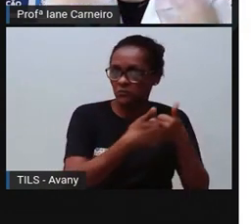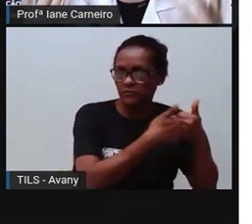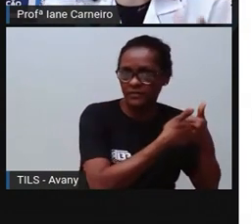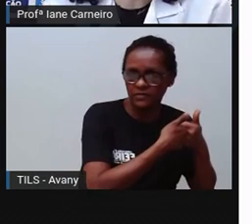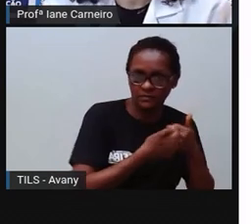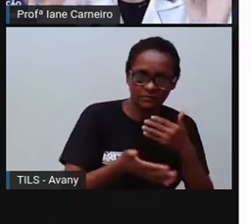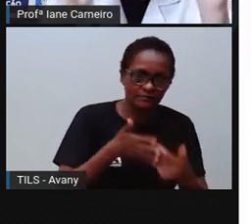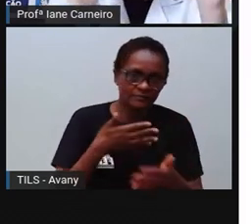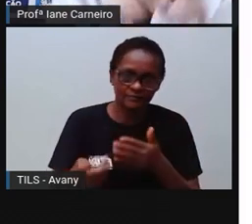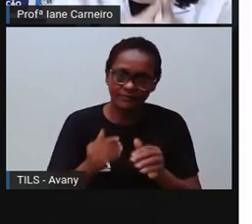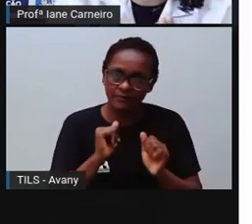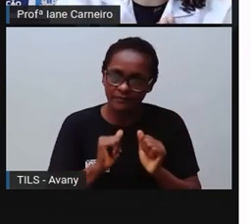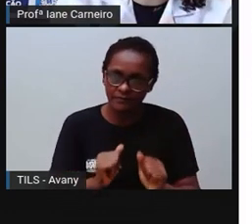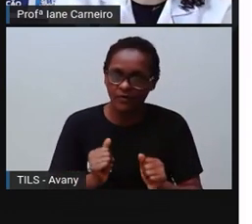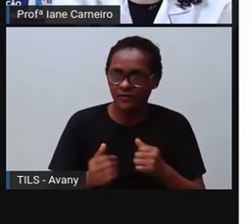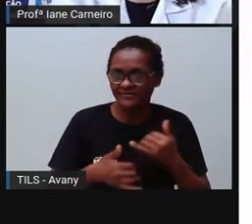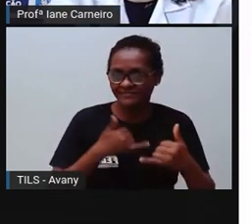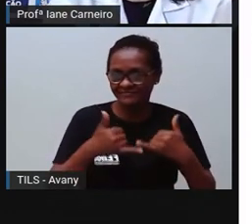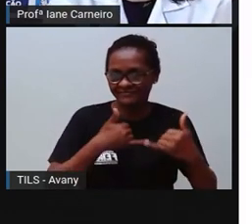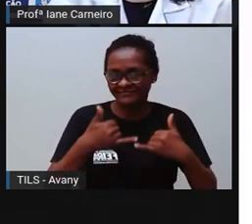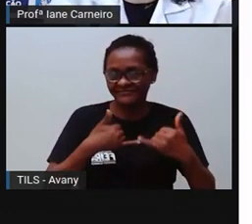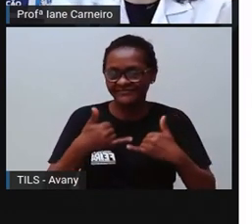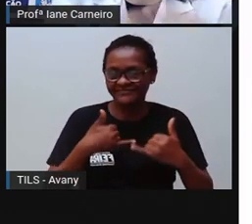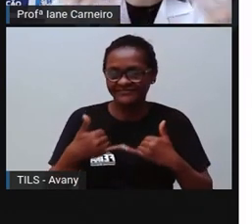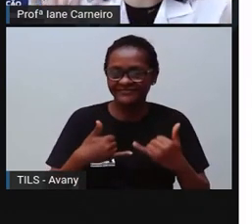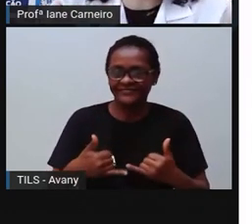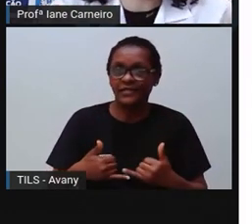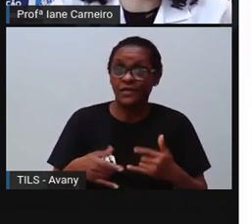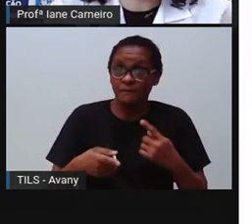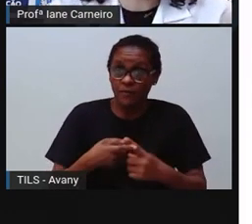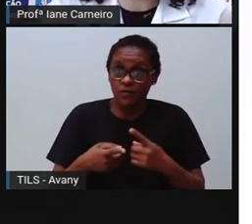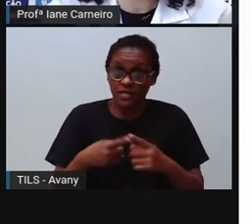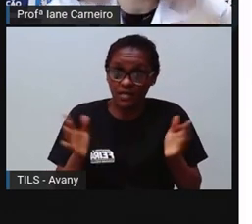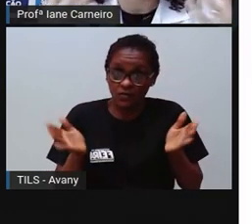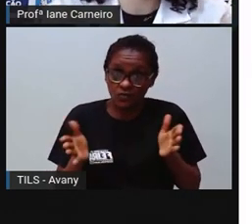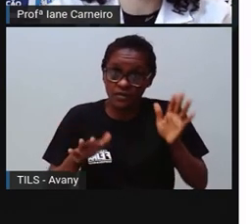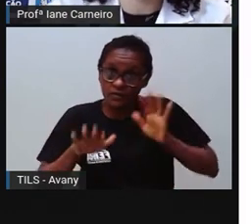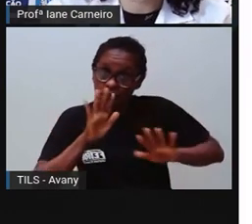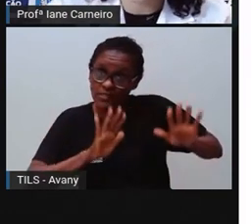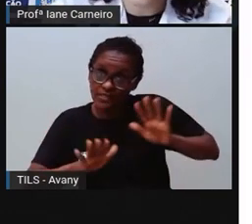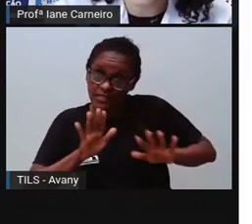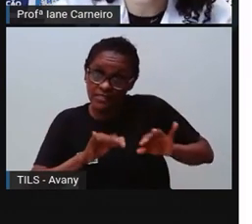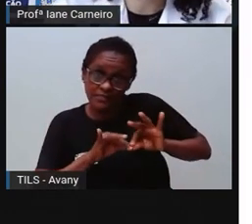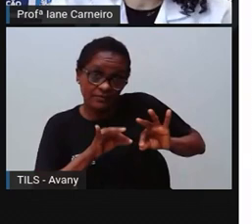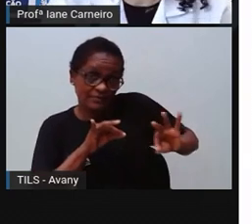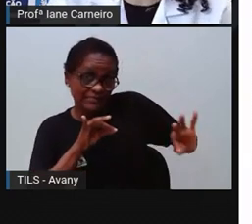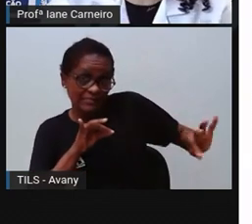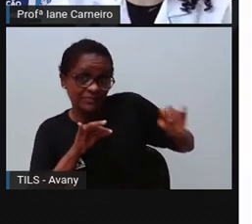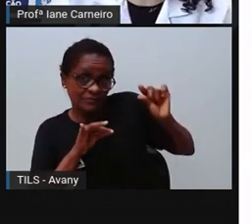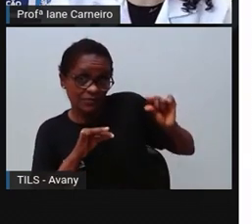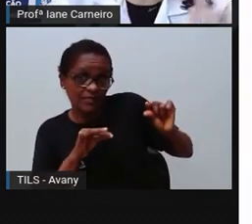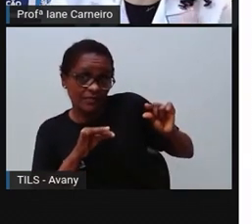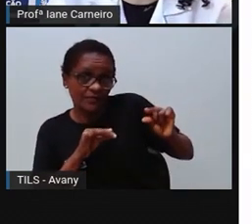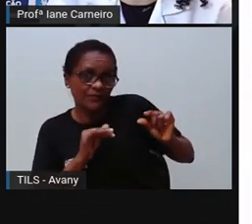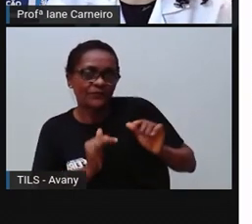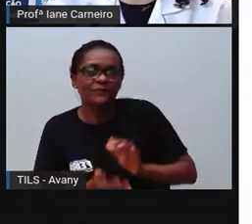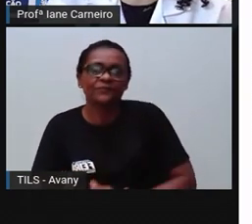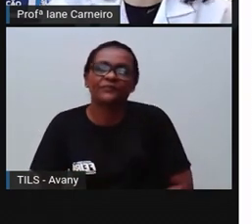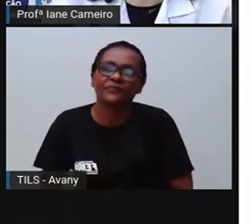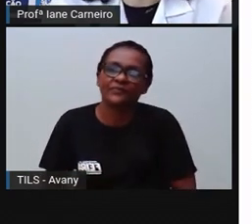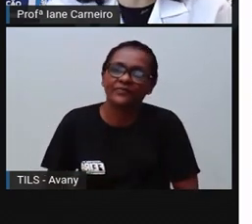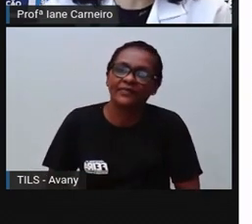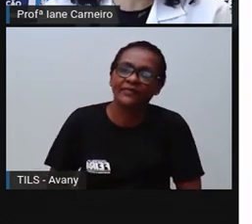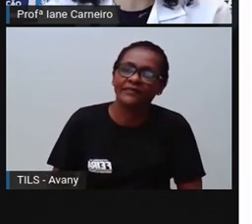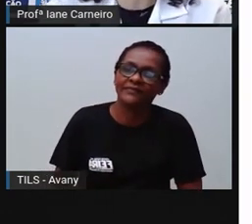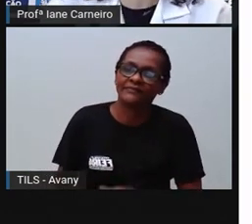você, lembrando dos protocolos de segurança, né? Da... Contra o coronavírus. Então, a gente pode usar as